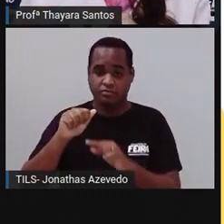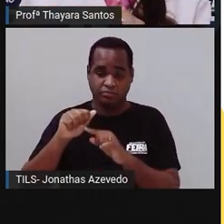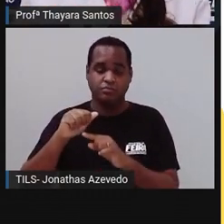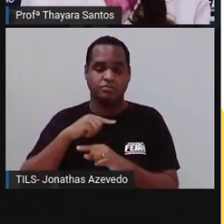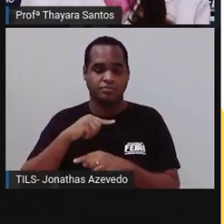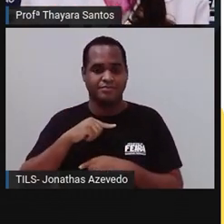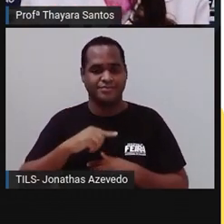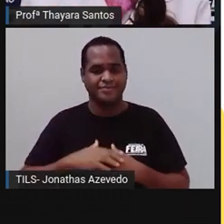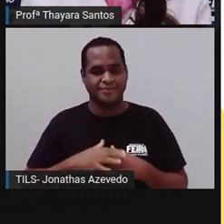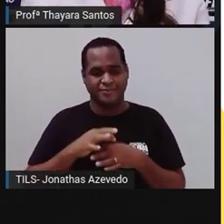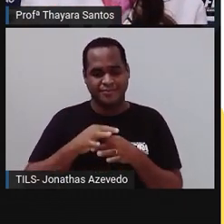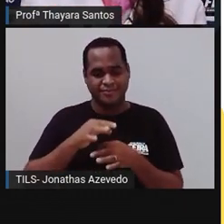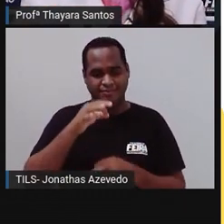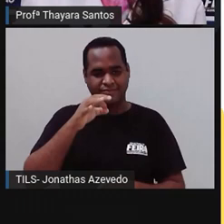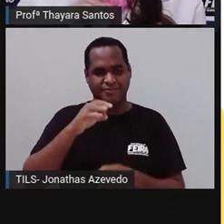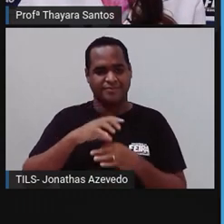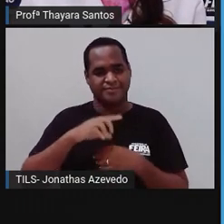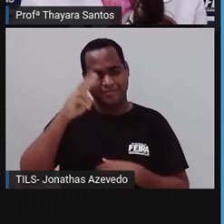Tá? Então, lembra aí.